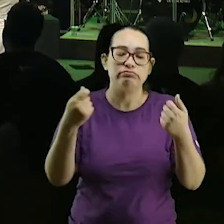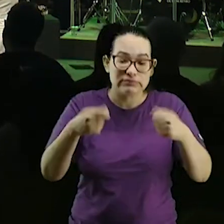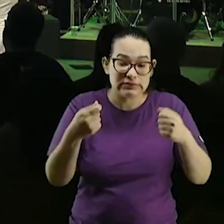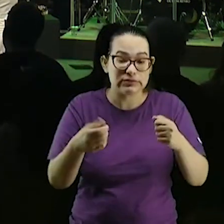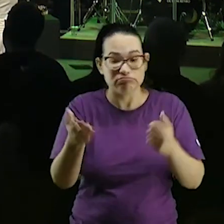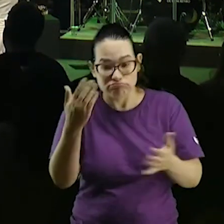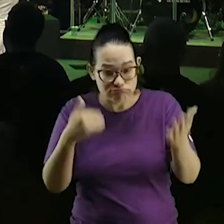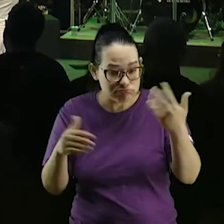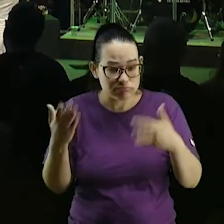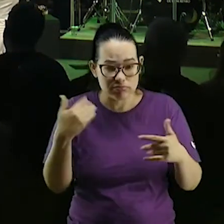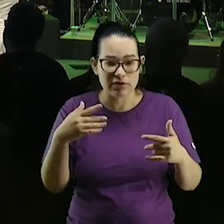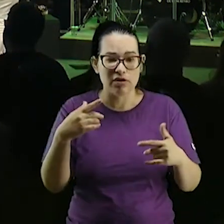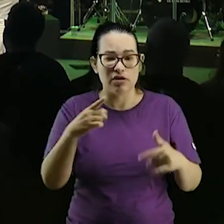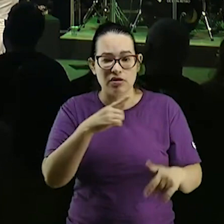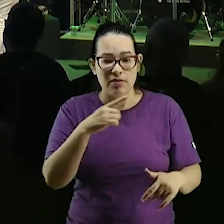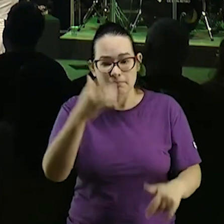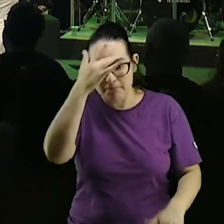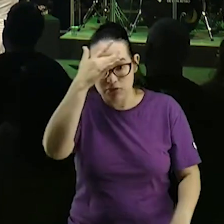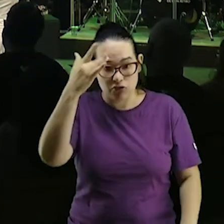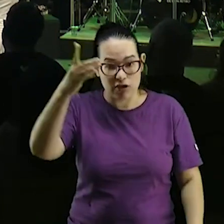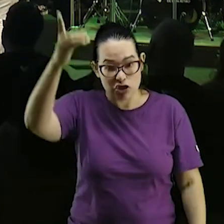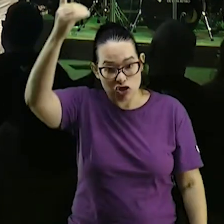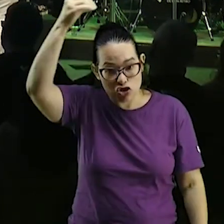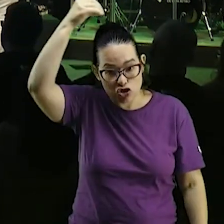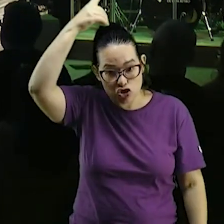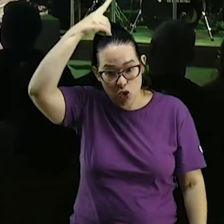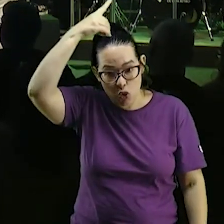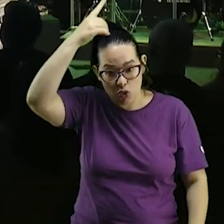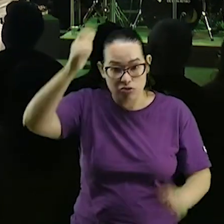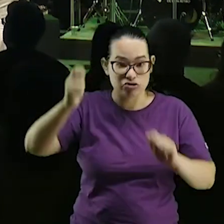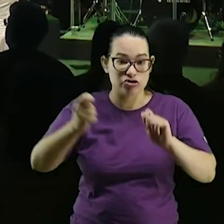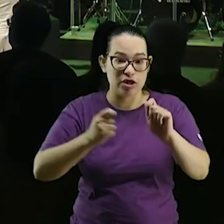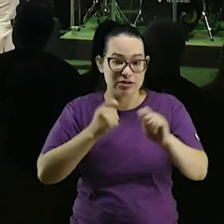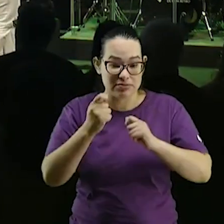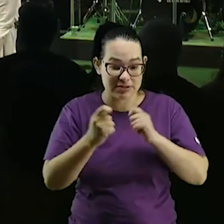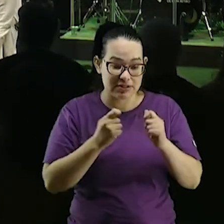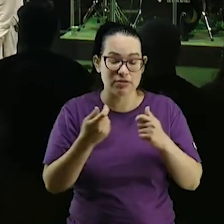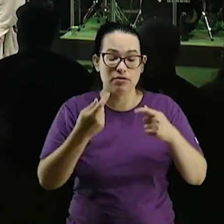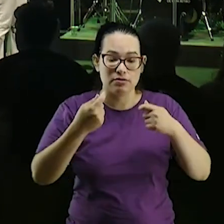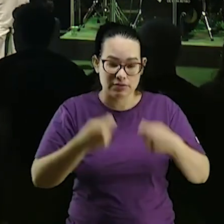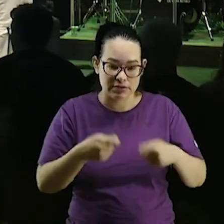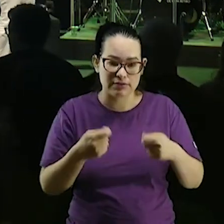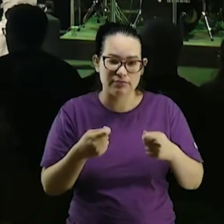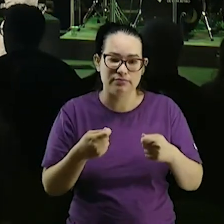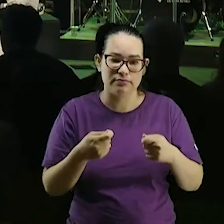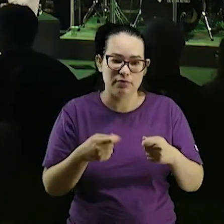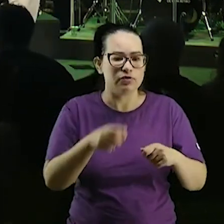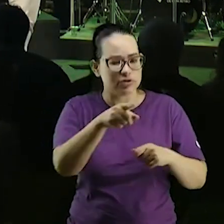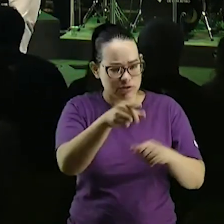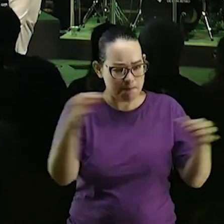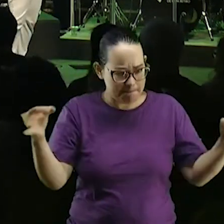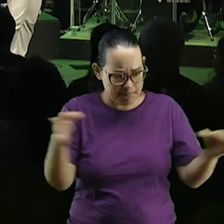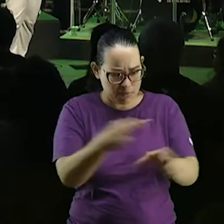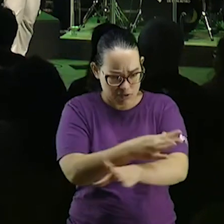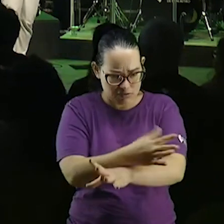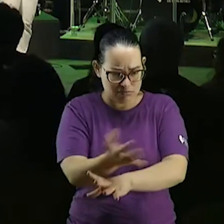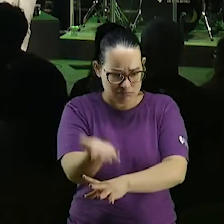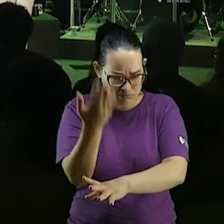pessoal que tem dom de administração essa é a festa da liberdade você está pronto para participar dela?